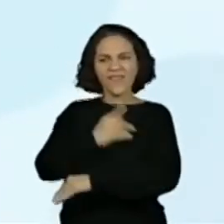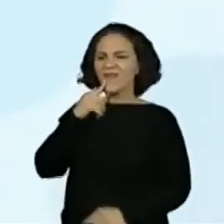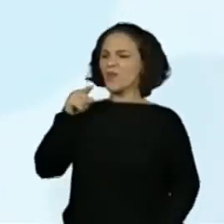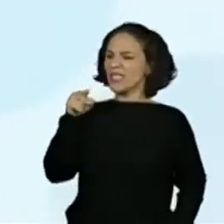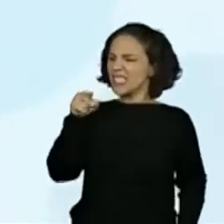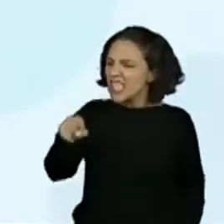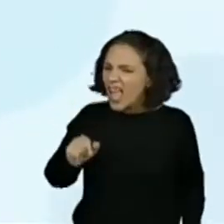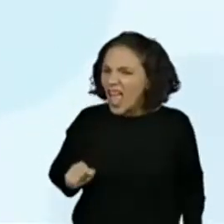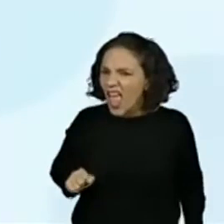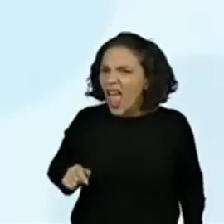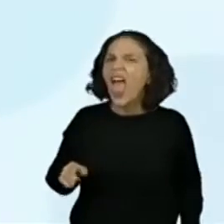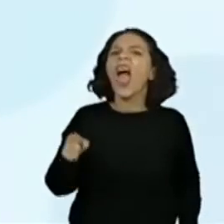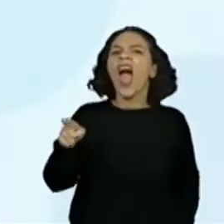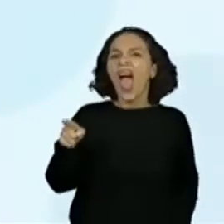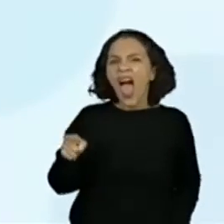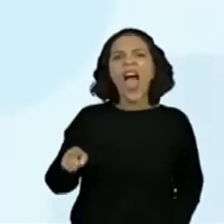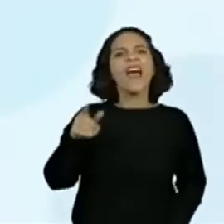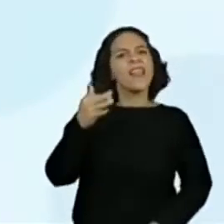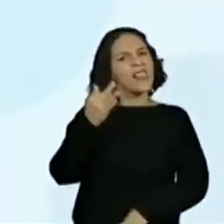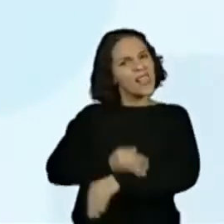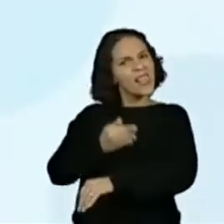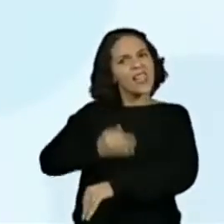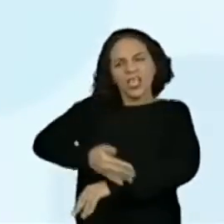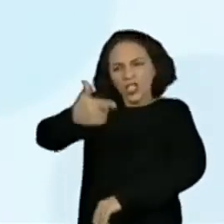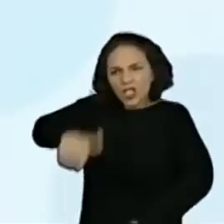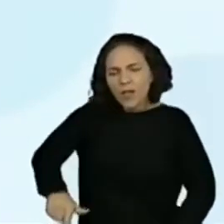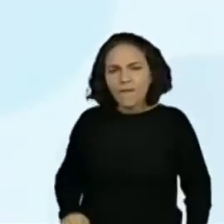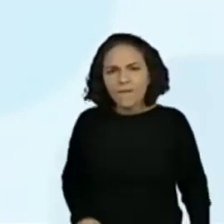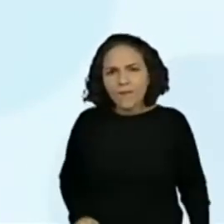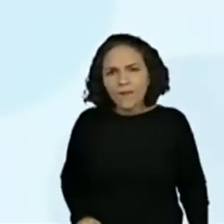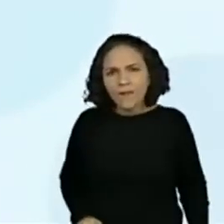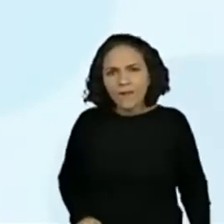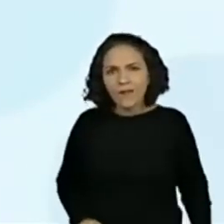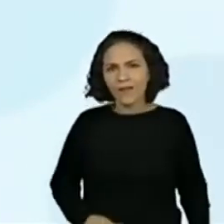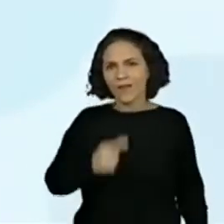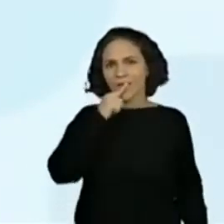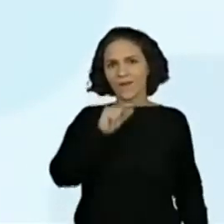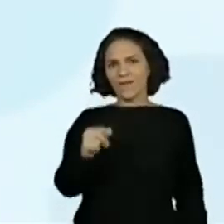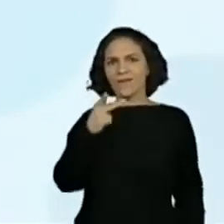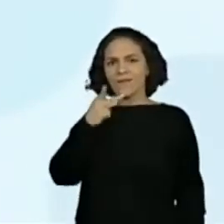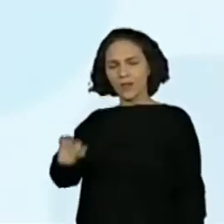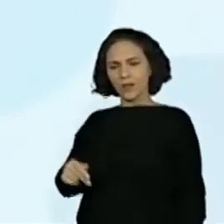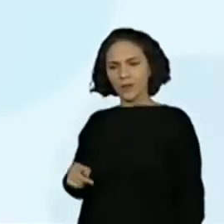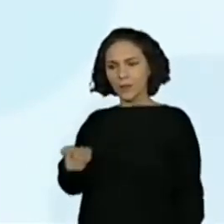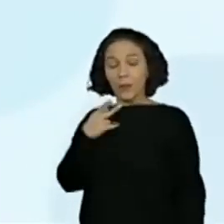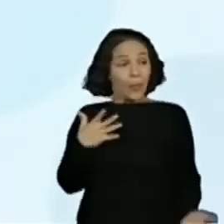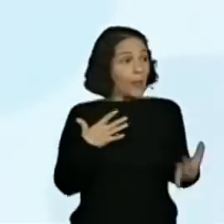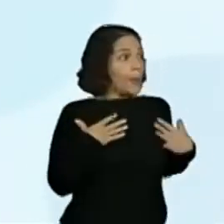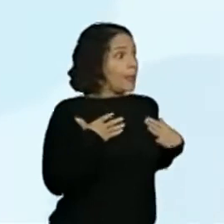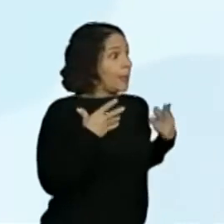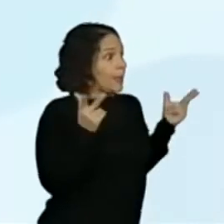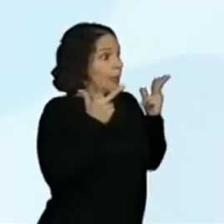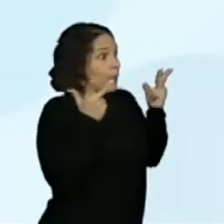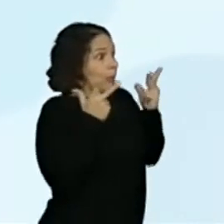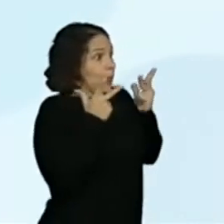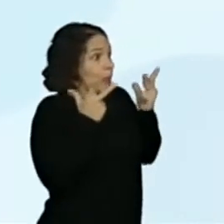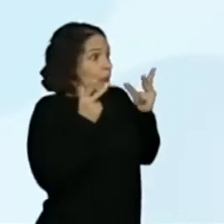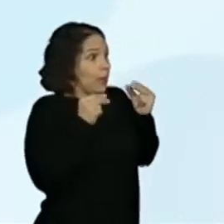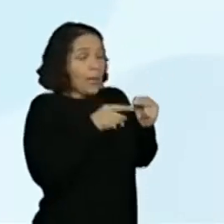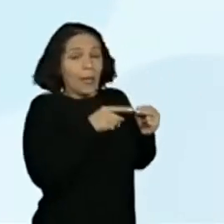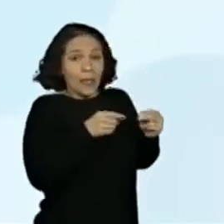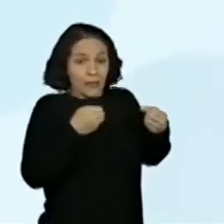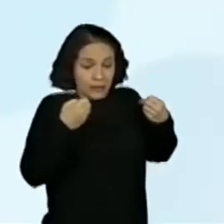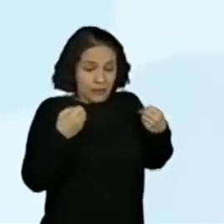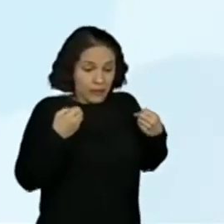por aqui aprontando de novo? Exclamou o mago. Surpreendido, Noturno largou a